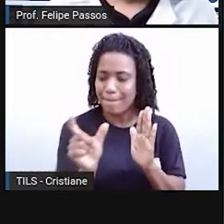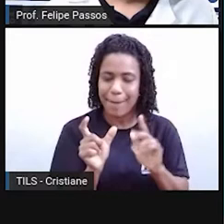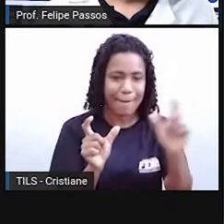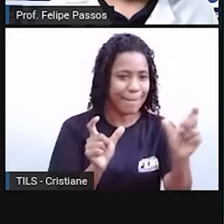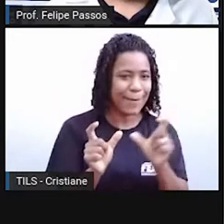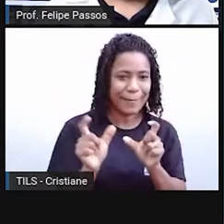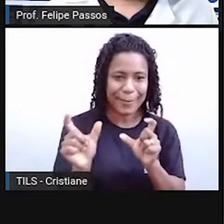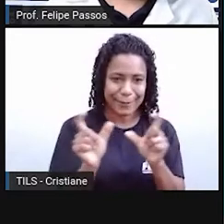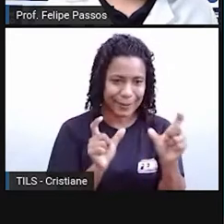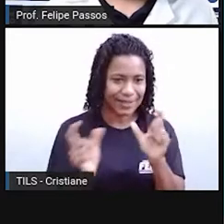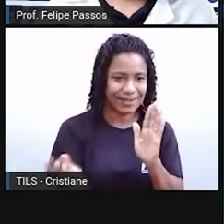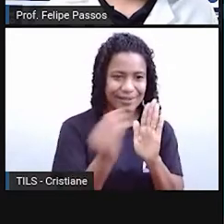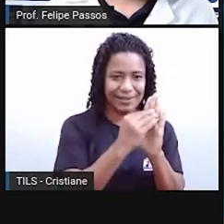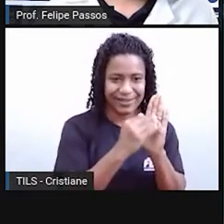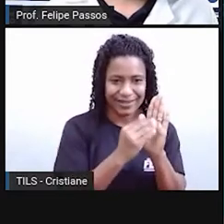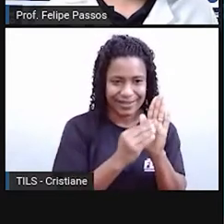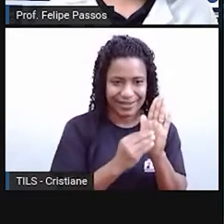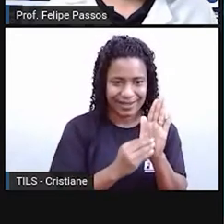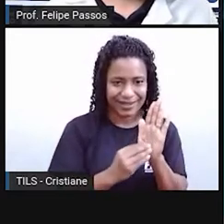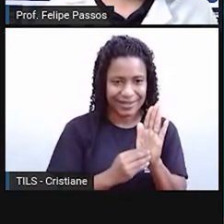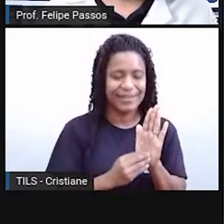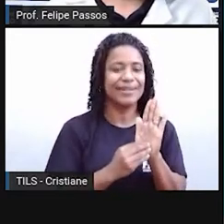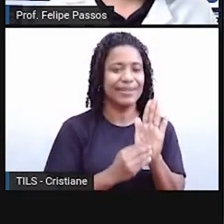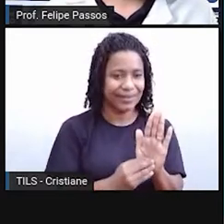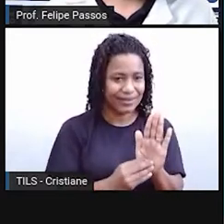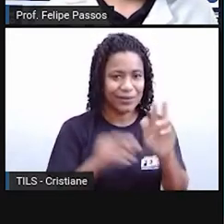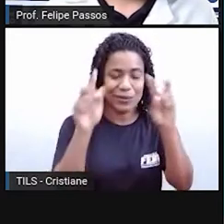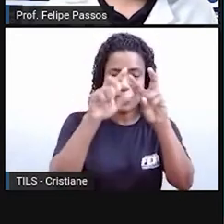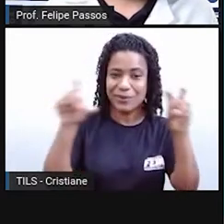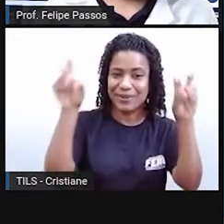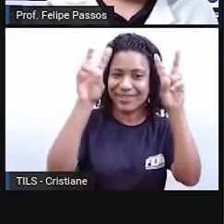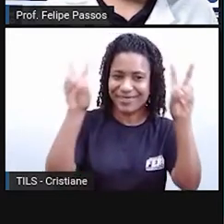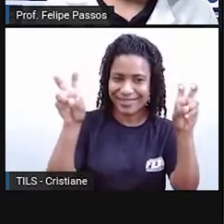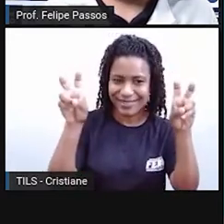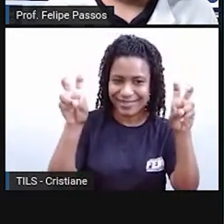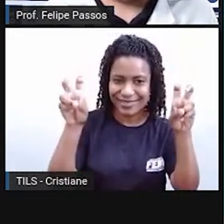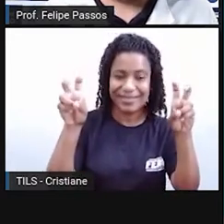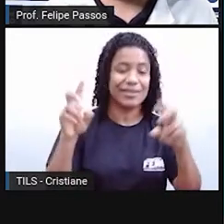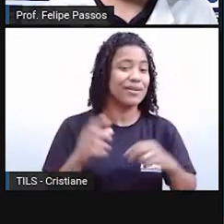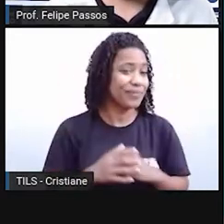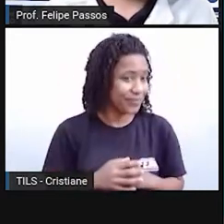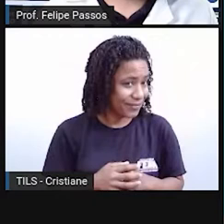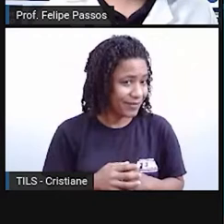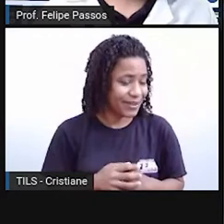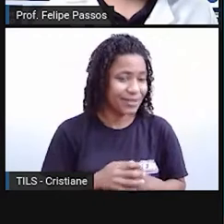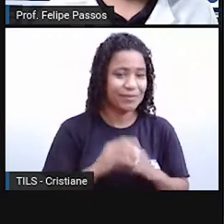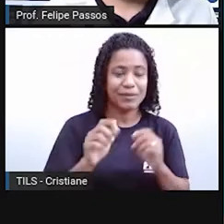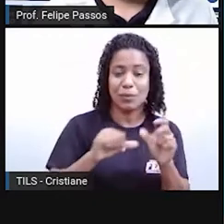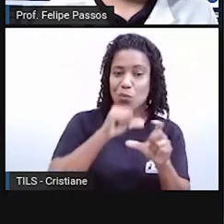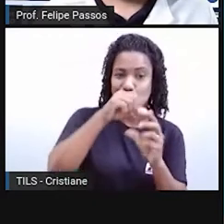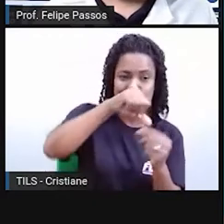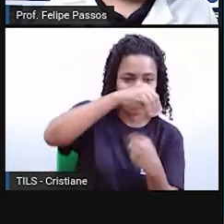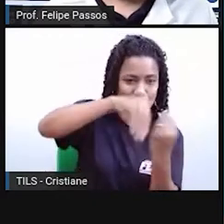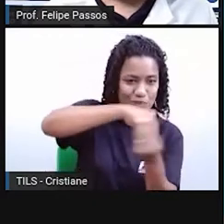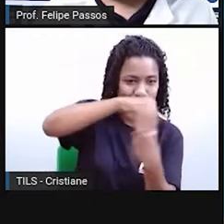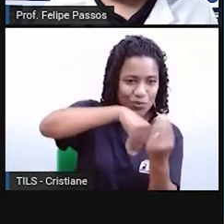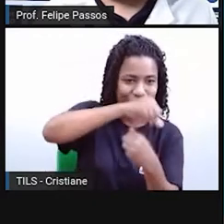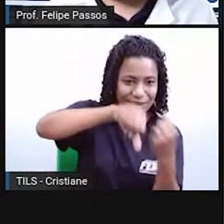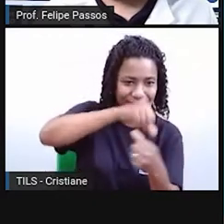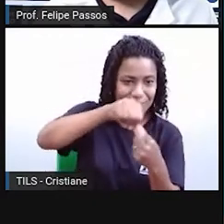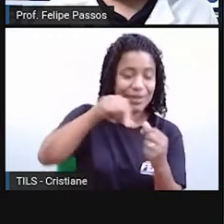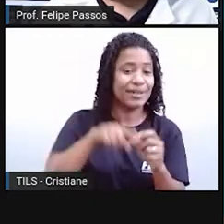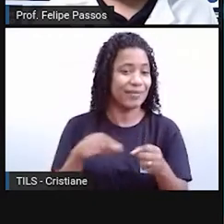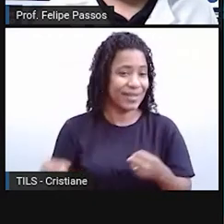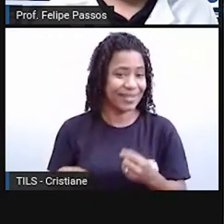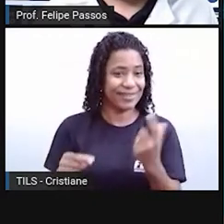título que a gente tem nessa aula de hoje, né? Palavras que sofreram estrangeirismo e neologismo.